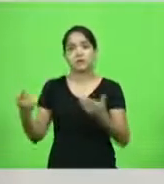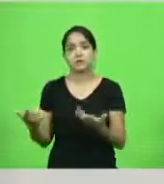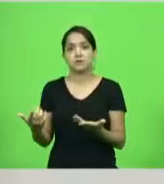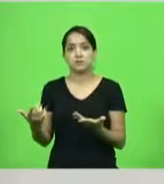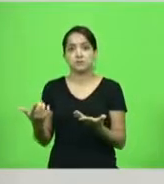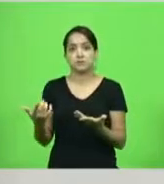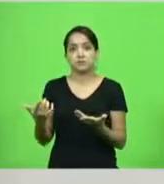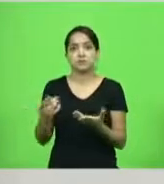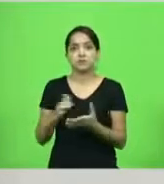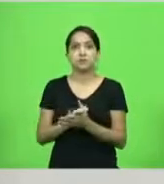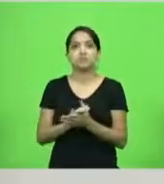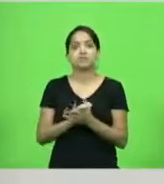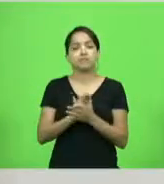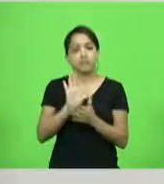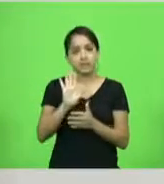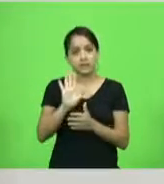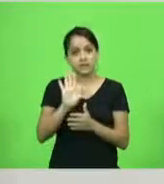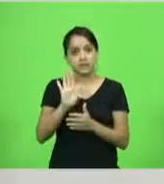Tudo está sendo guardado, senhores.